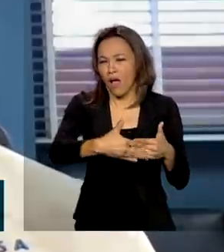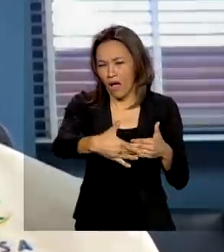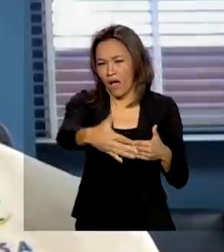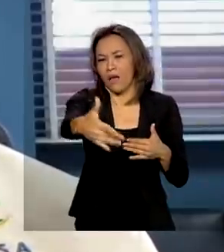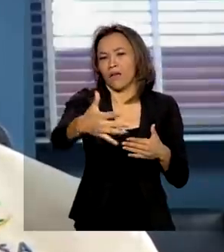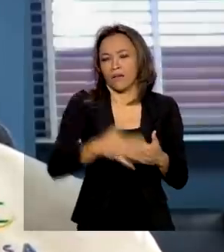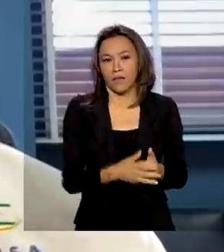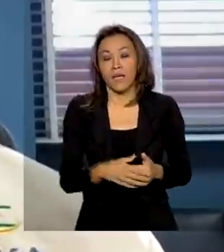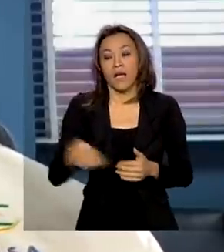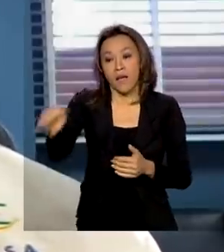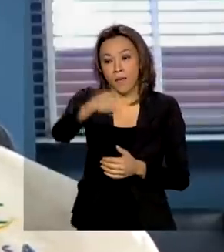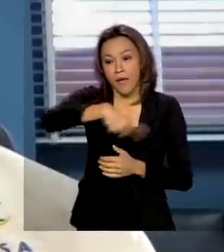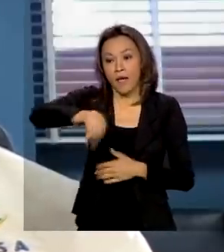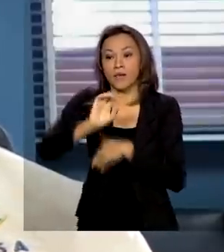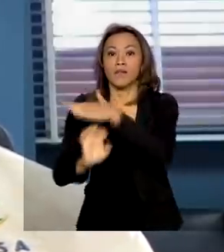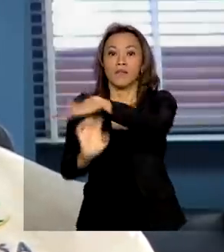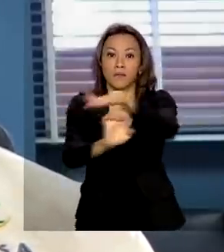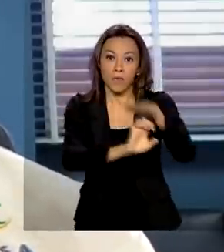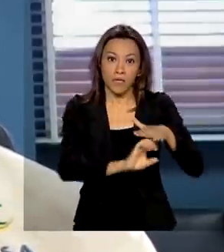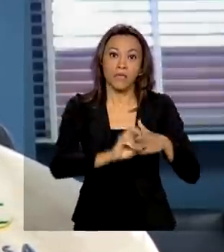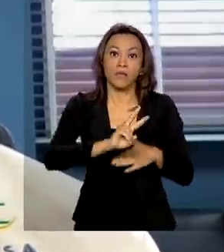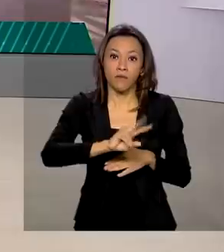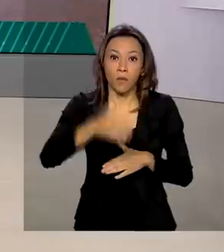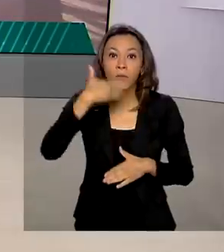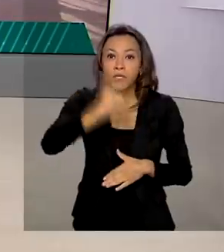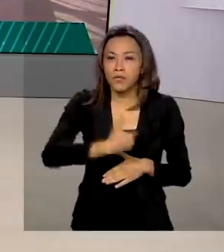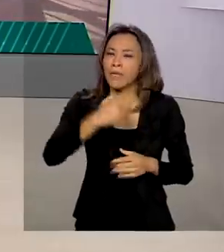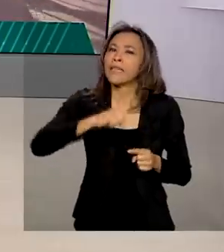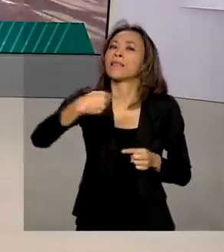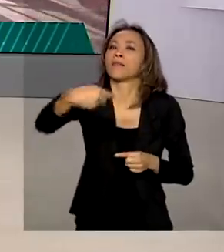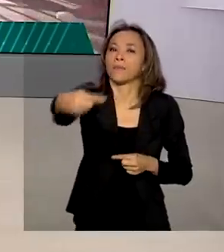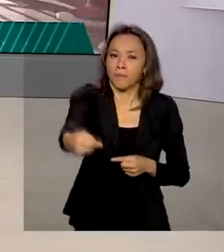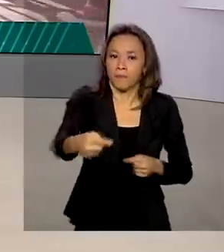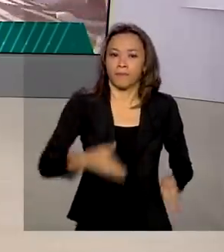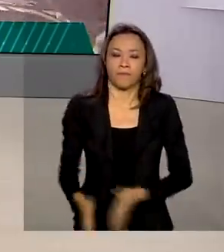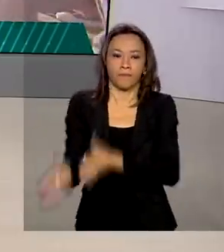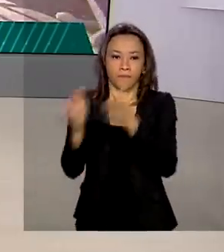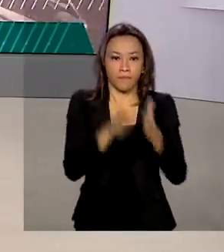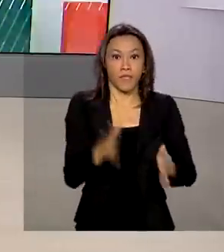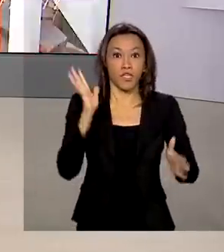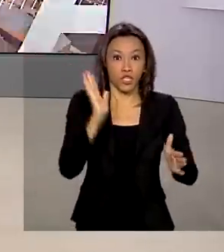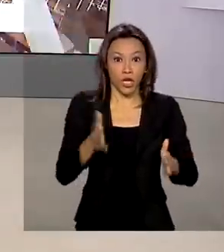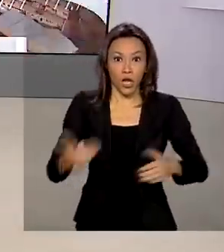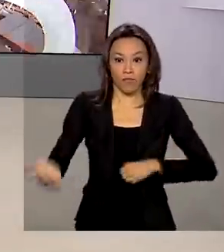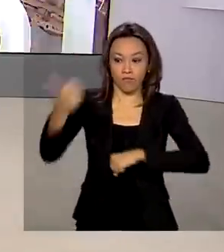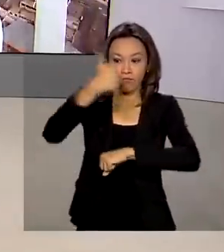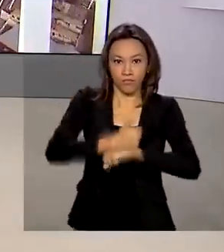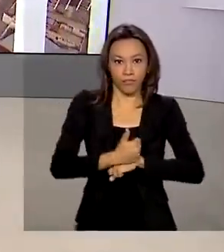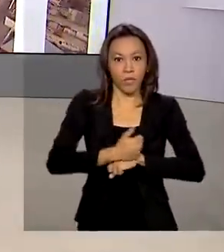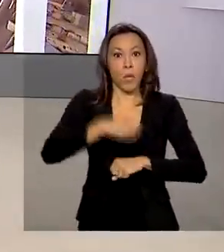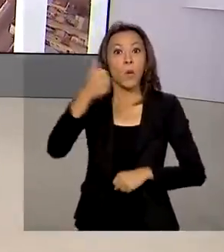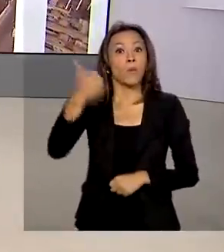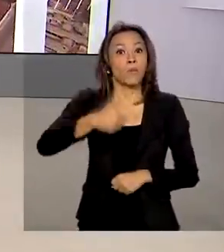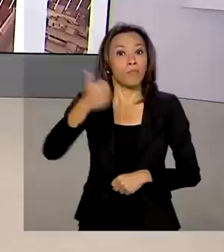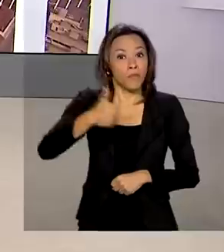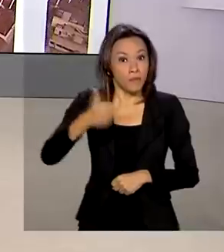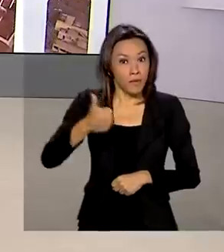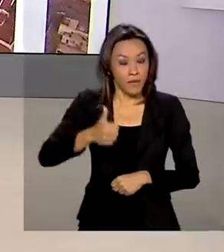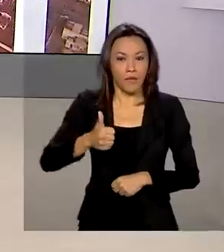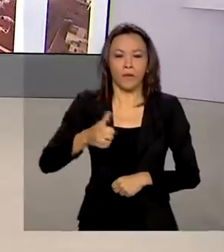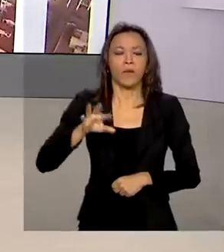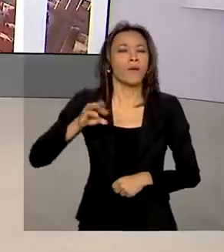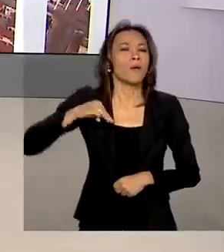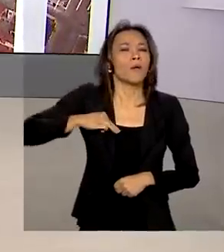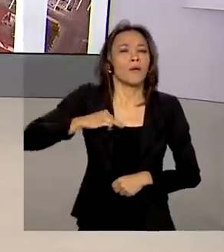empresas solicitarão um pouquinho mais para frente. Tomou posse o novo defensor público-geral federal. Daniel de